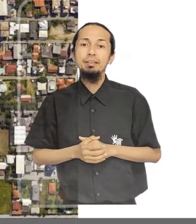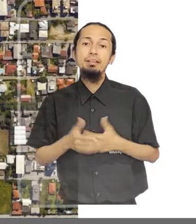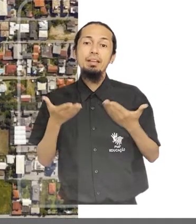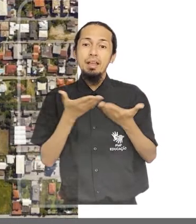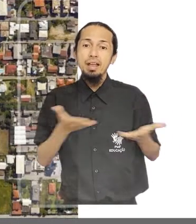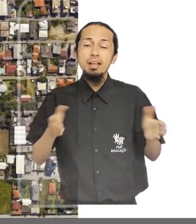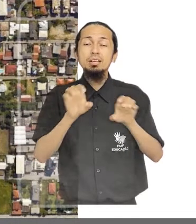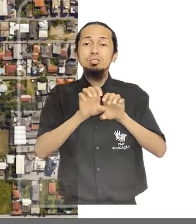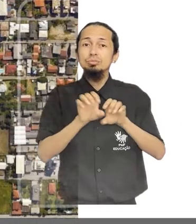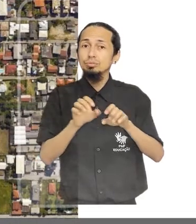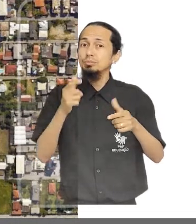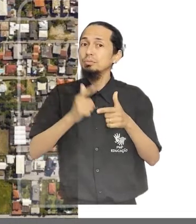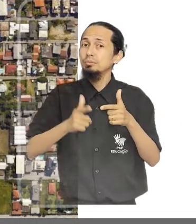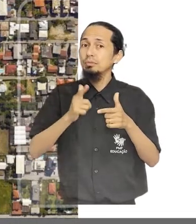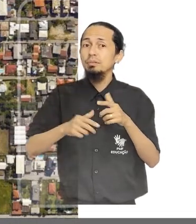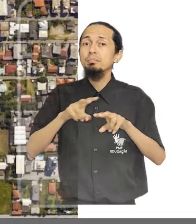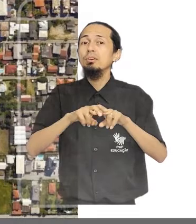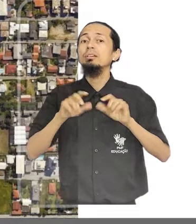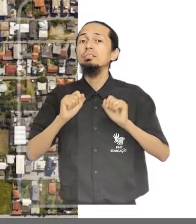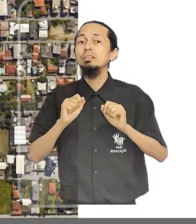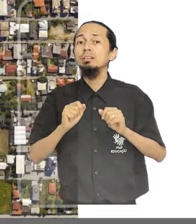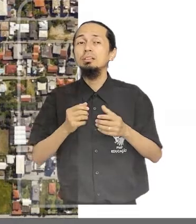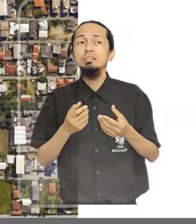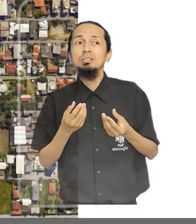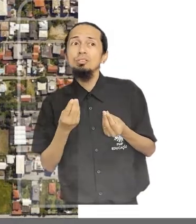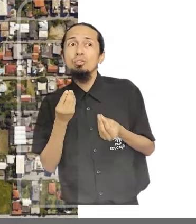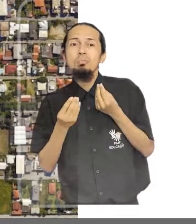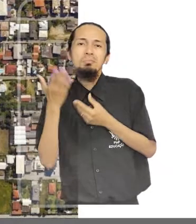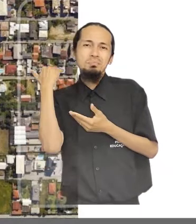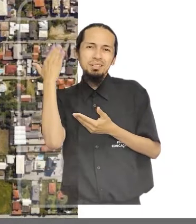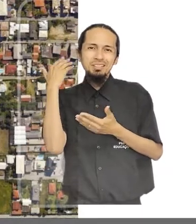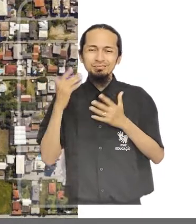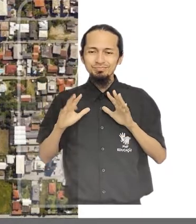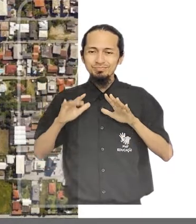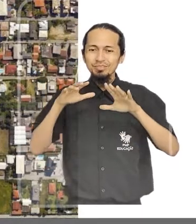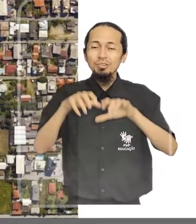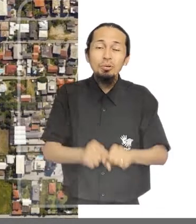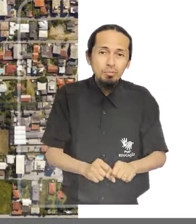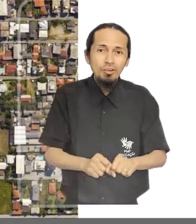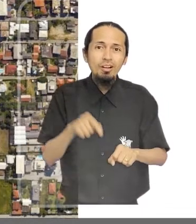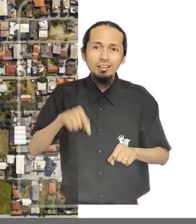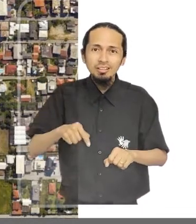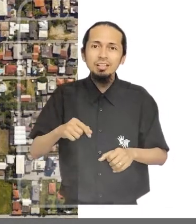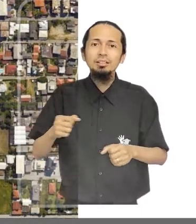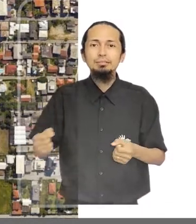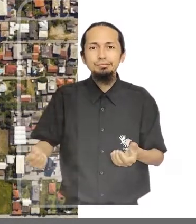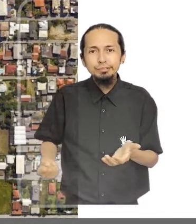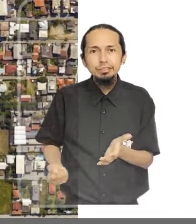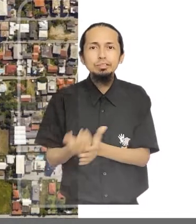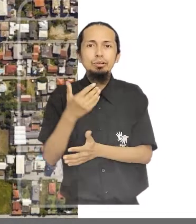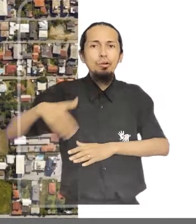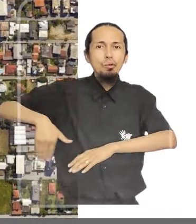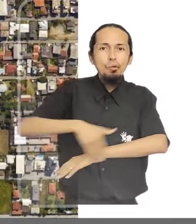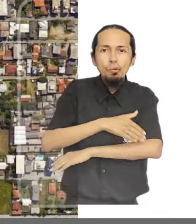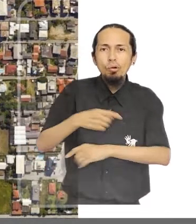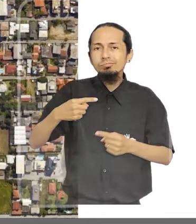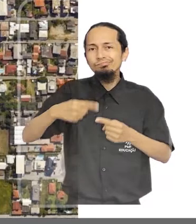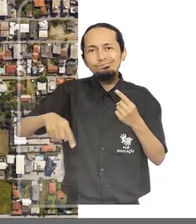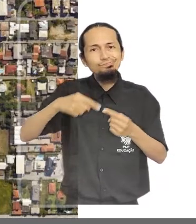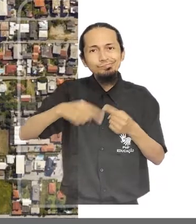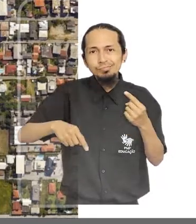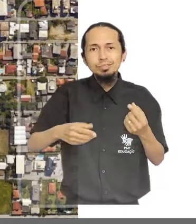viária deficiente do distrito é resultado do tipo de ocupação do solo, que produziu uma malha viária com estrutura